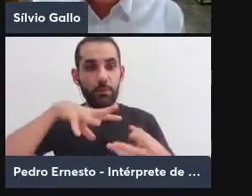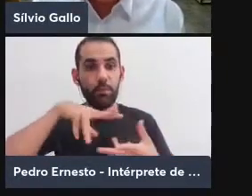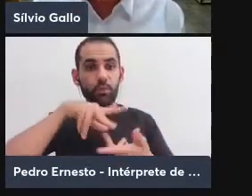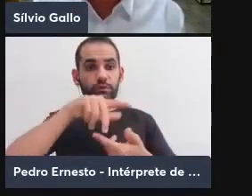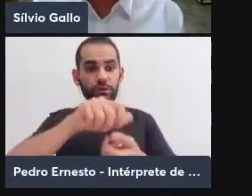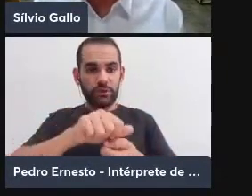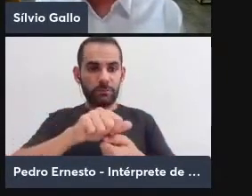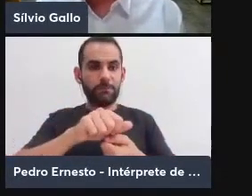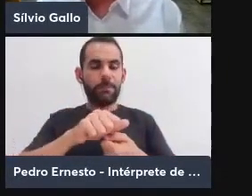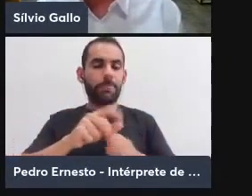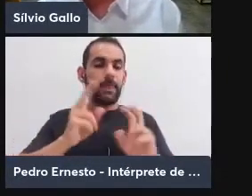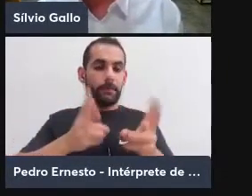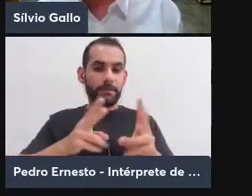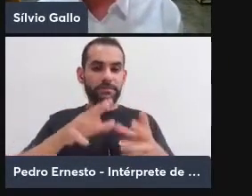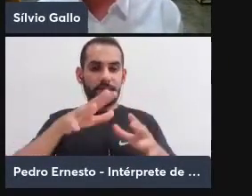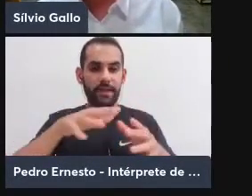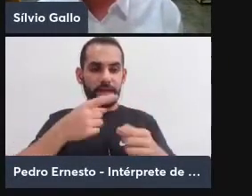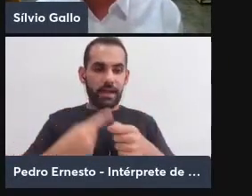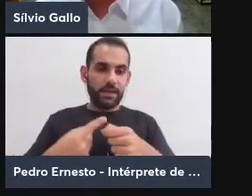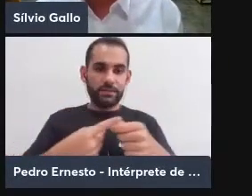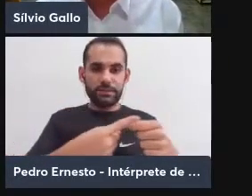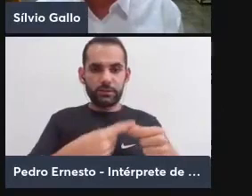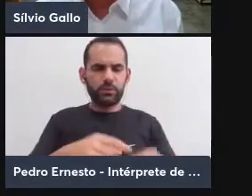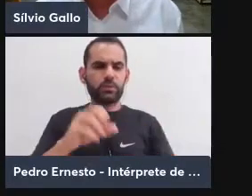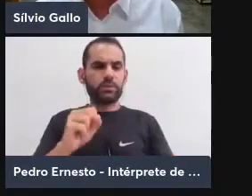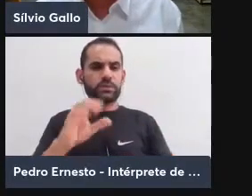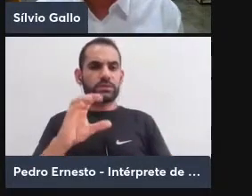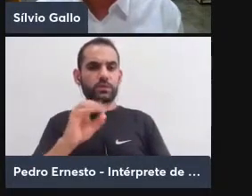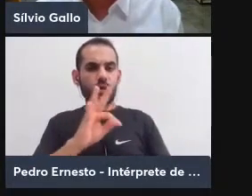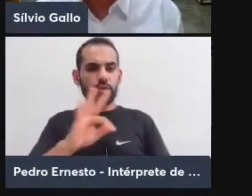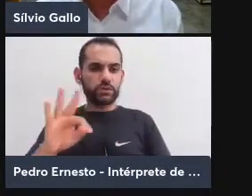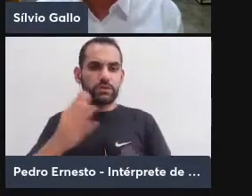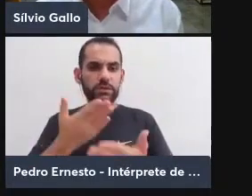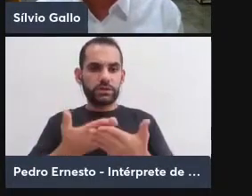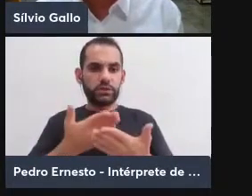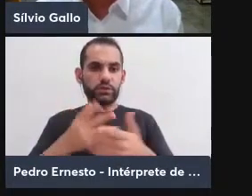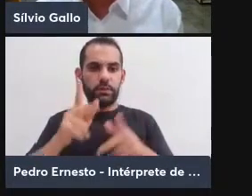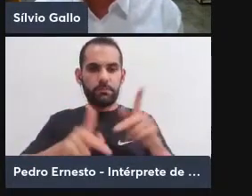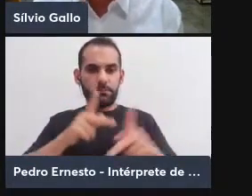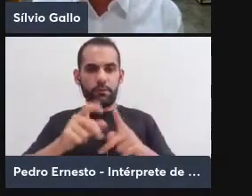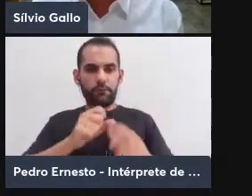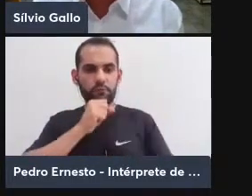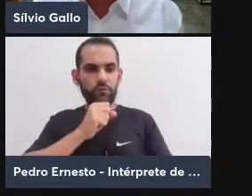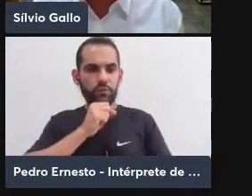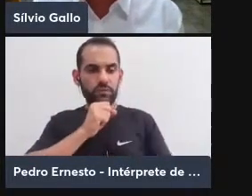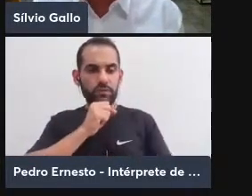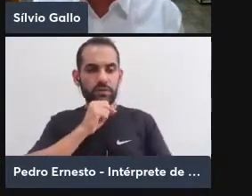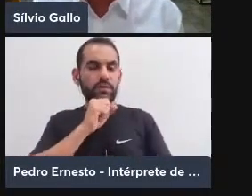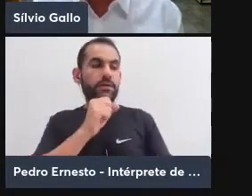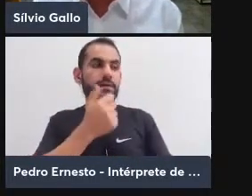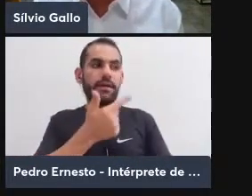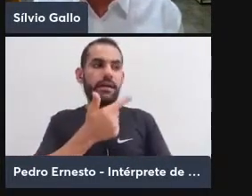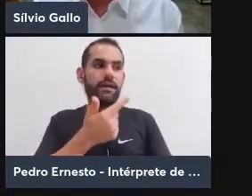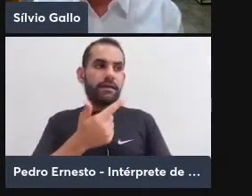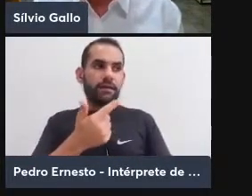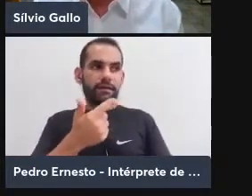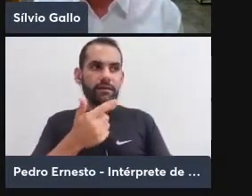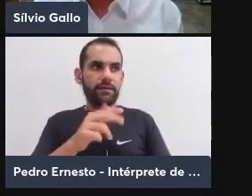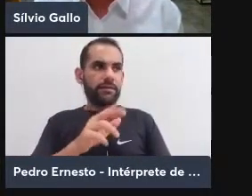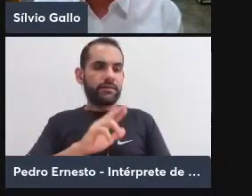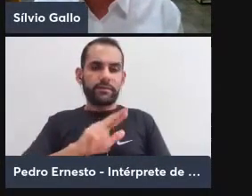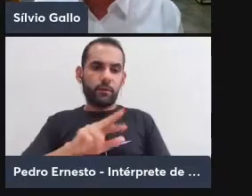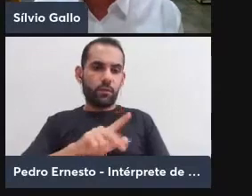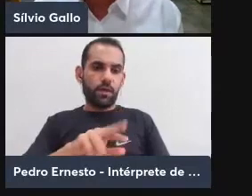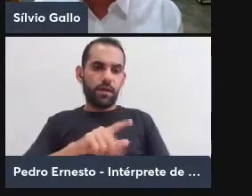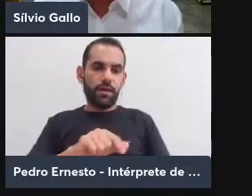Naquela mesma região, o Scott estuda povos antigos que não foram sedentários,